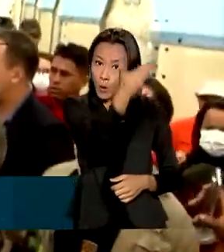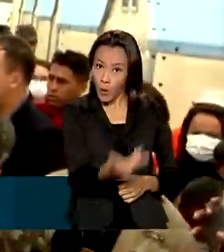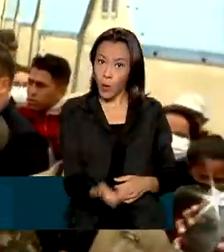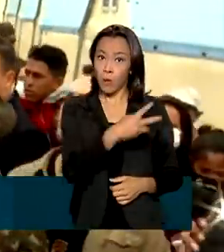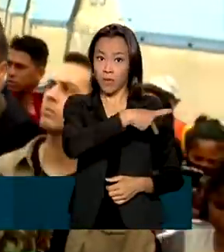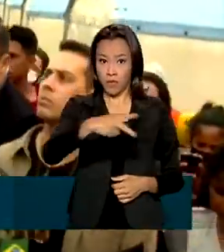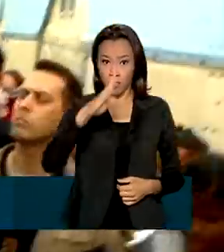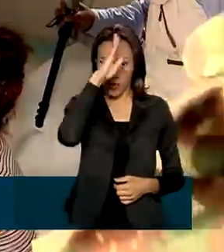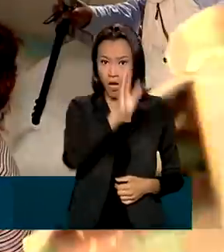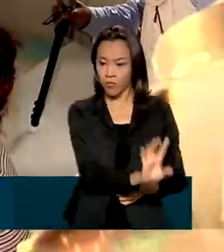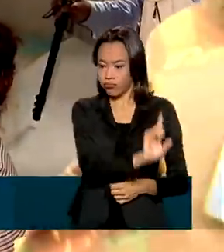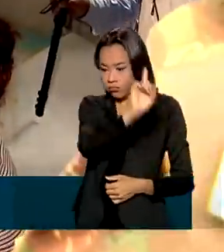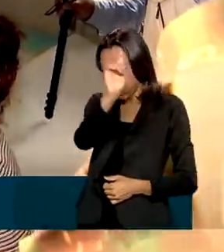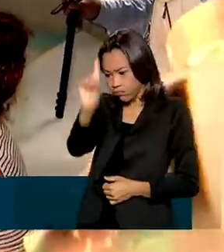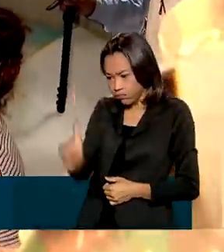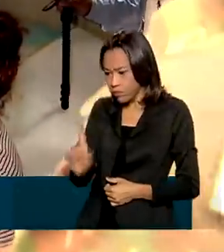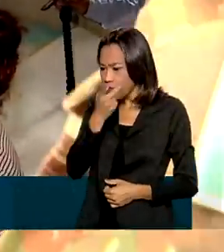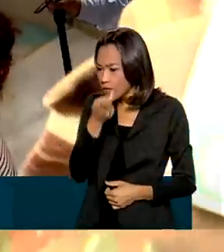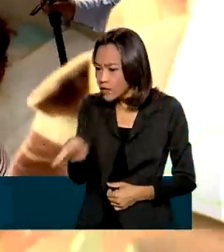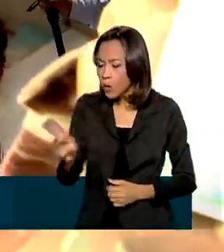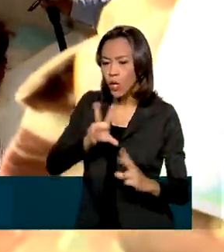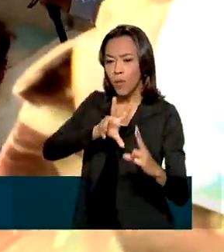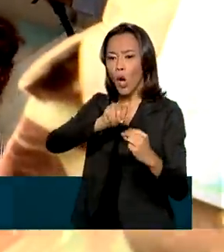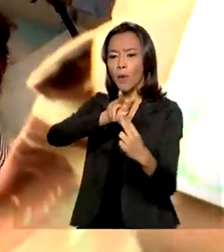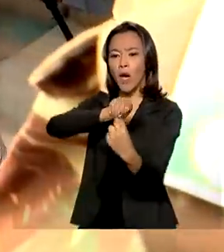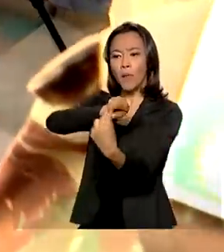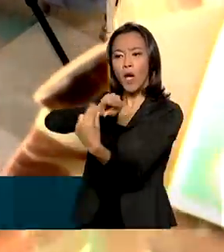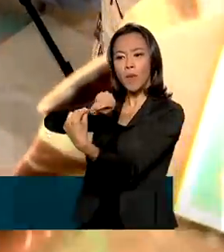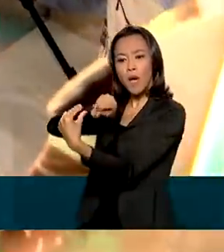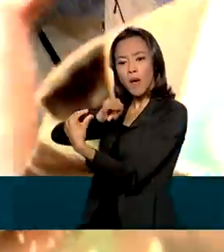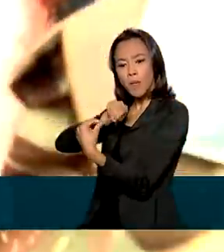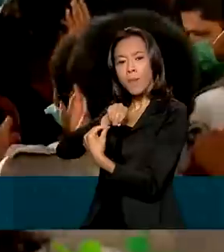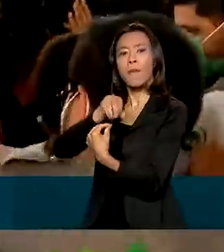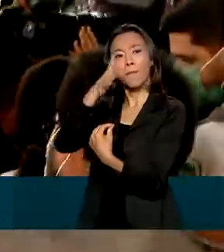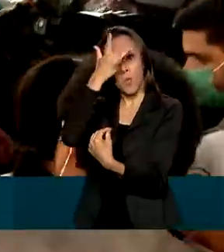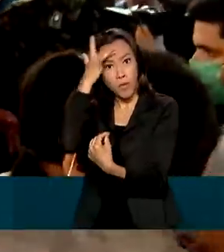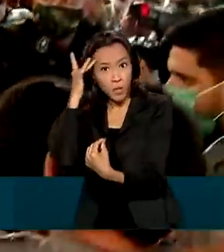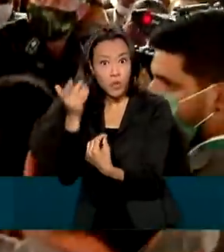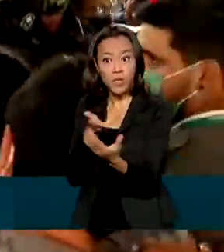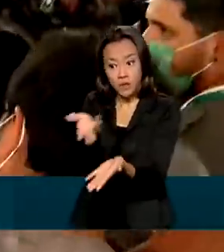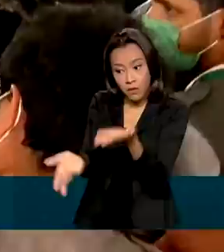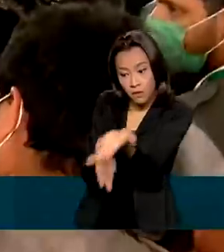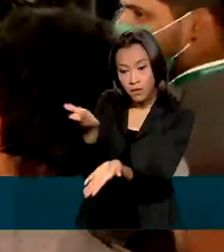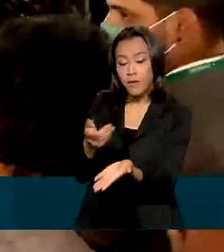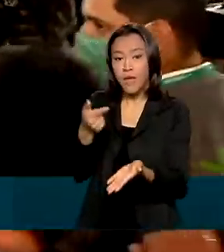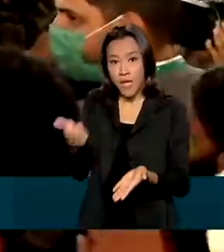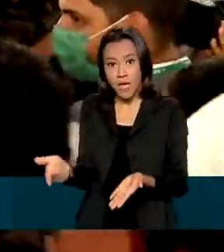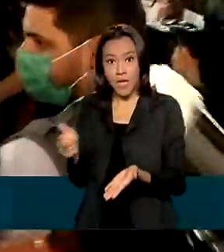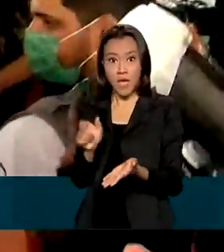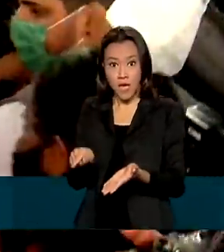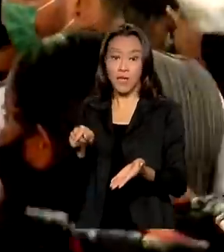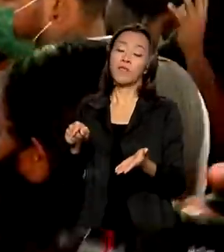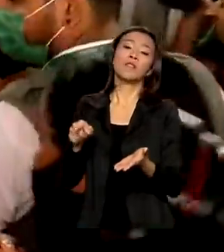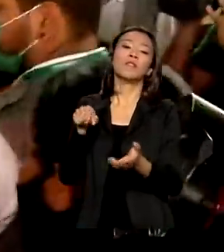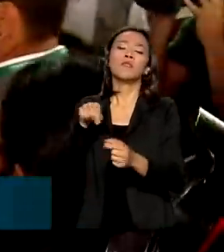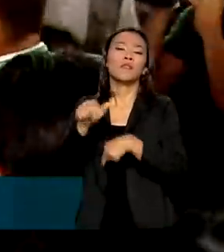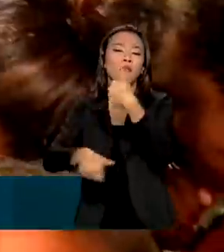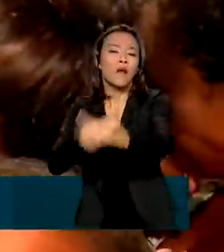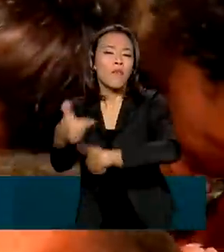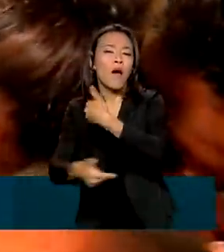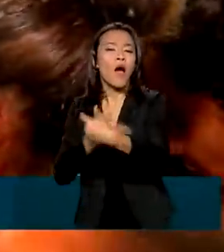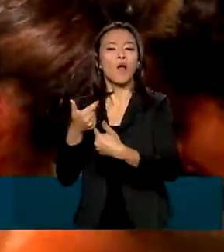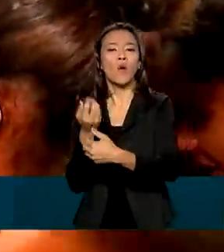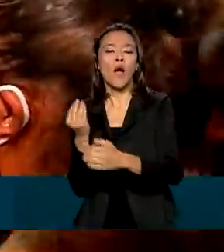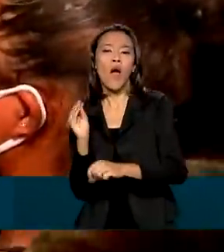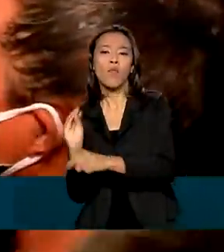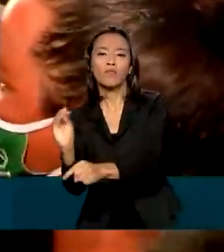instalações da operação e conversou com venezuelanos atendidos. A acolhida oferece assistência emergencial aos